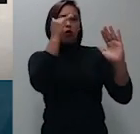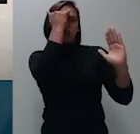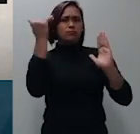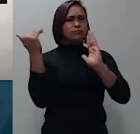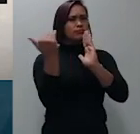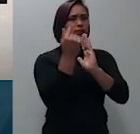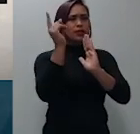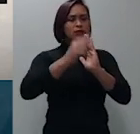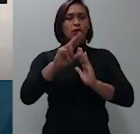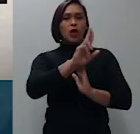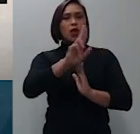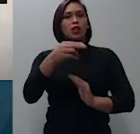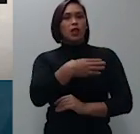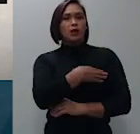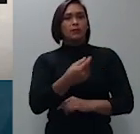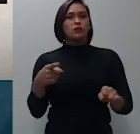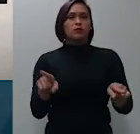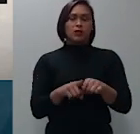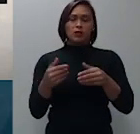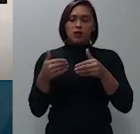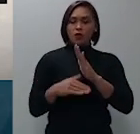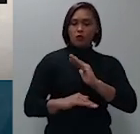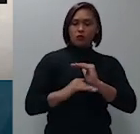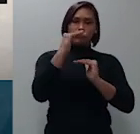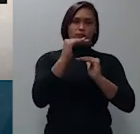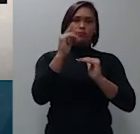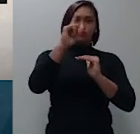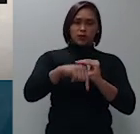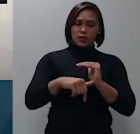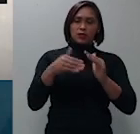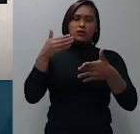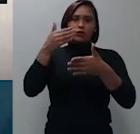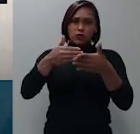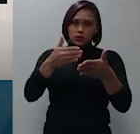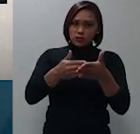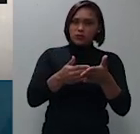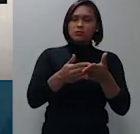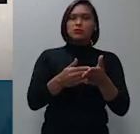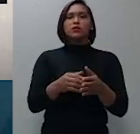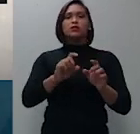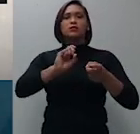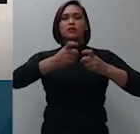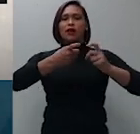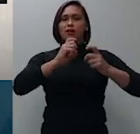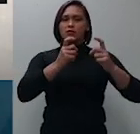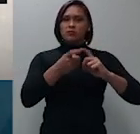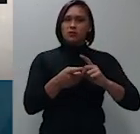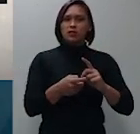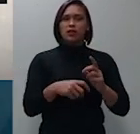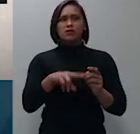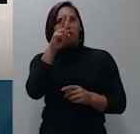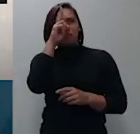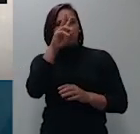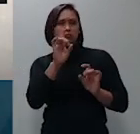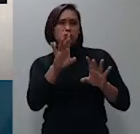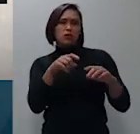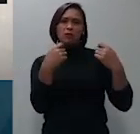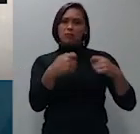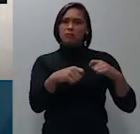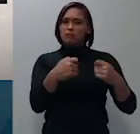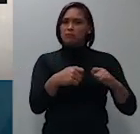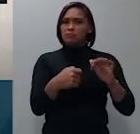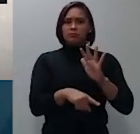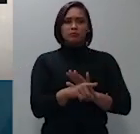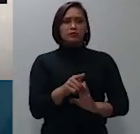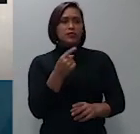que ultrapassem os limites da simples administração salvo se houver necessidade ou evidente interesse da prola